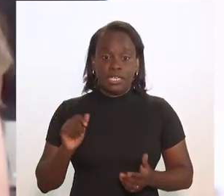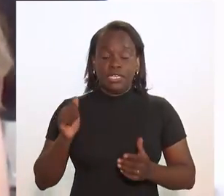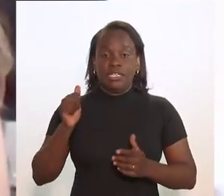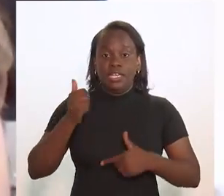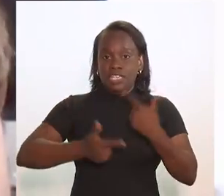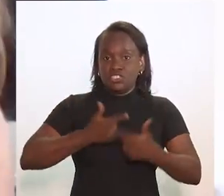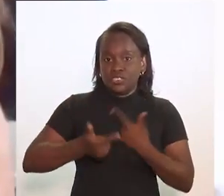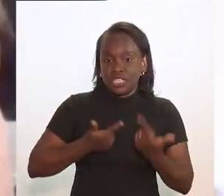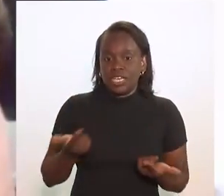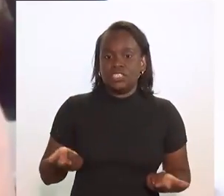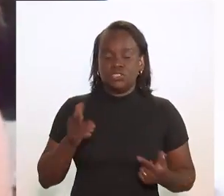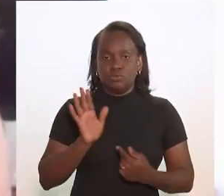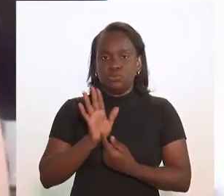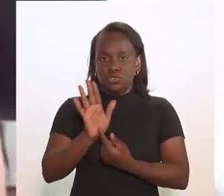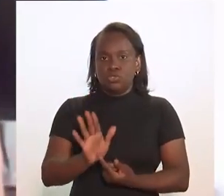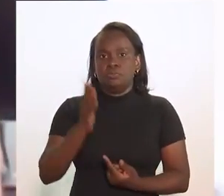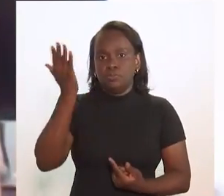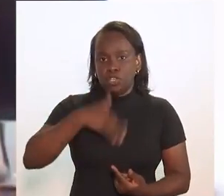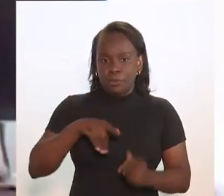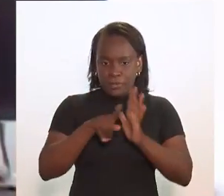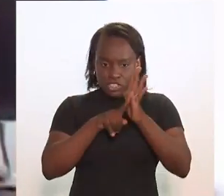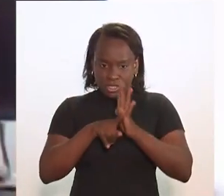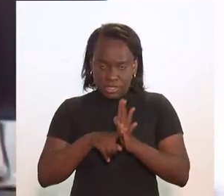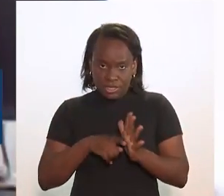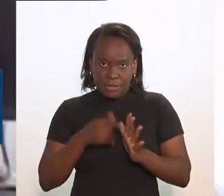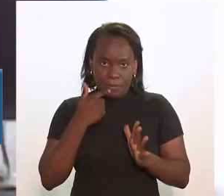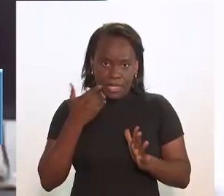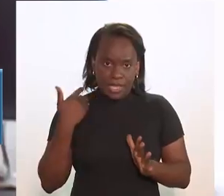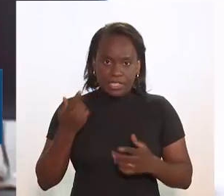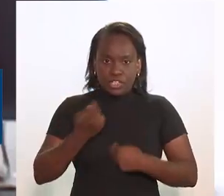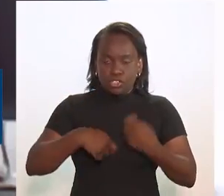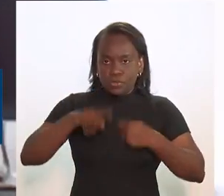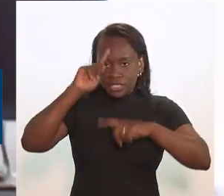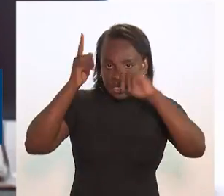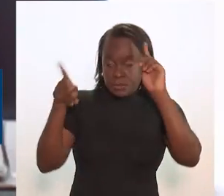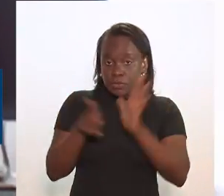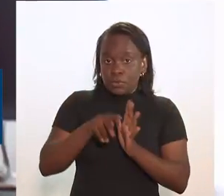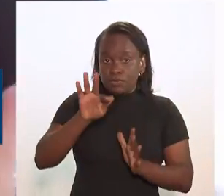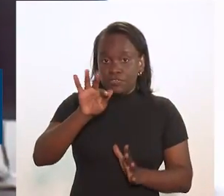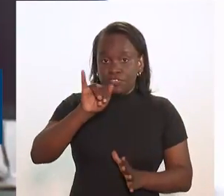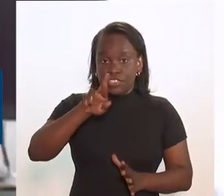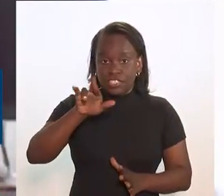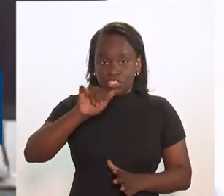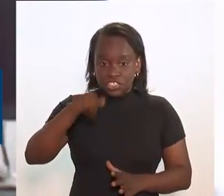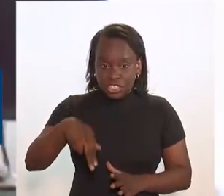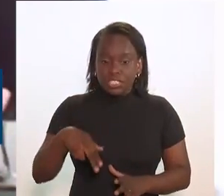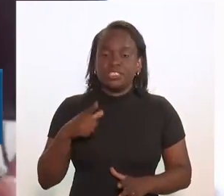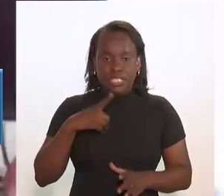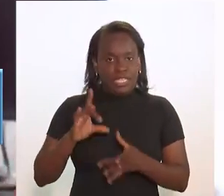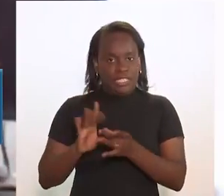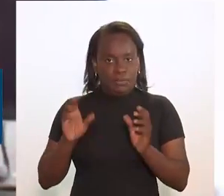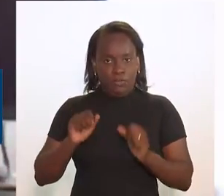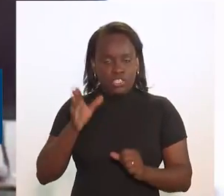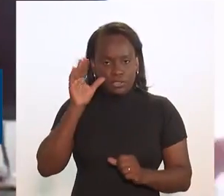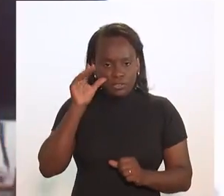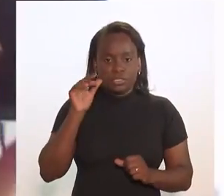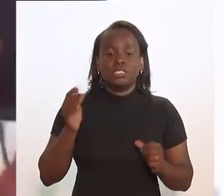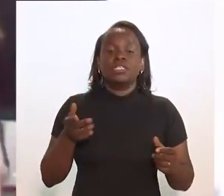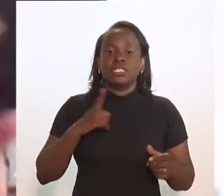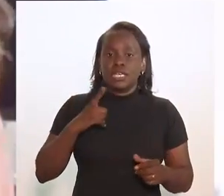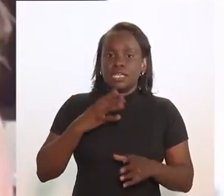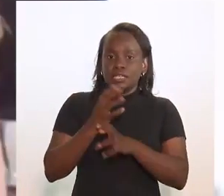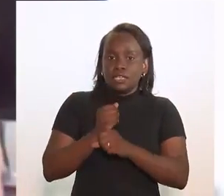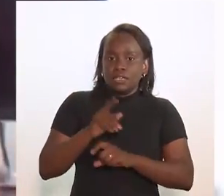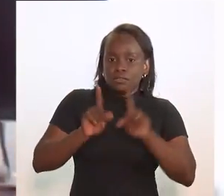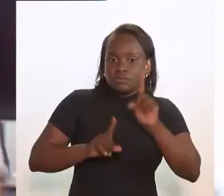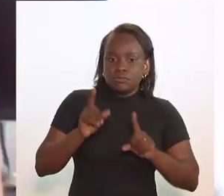atividades, e isso mostrou, né? A nossa última pesquisa da economia criativa da Firjan, está disponível, mostrou esses dados, que